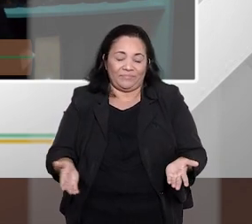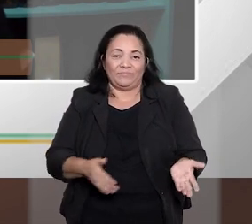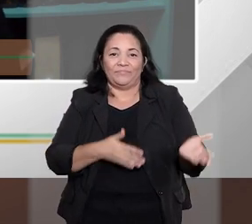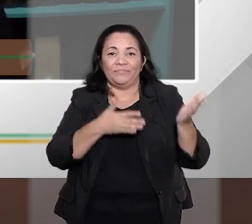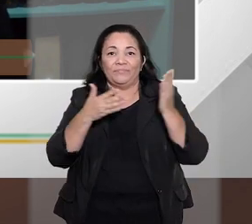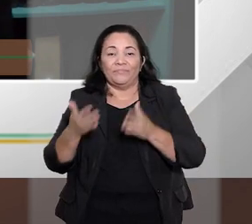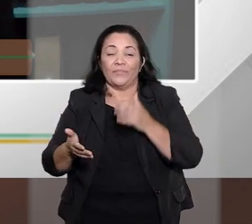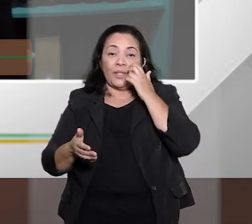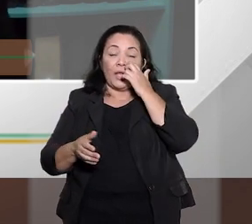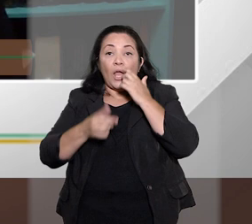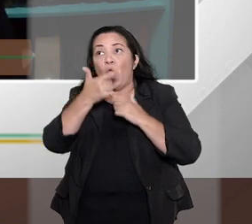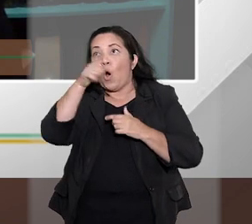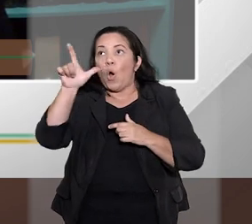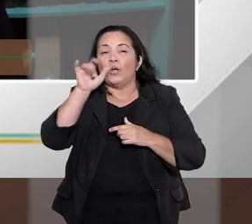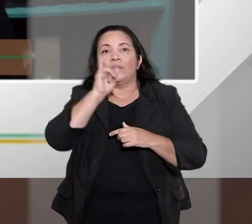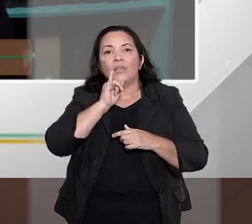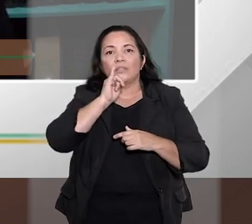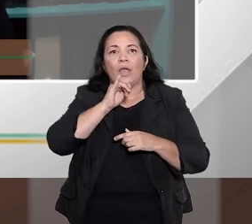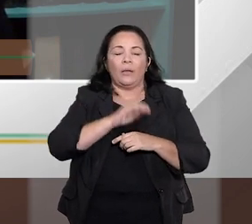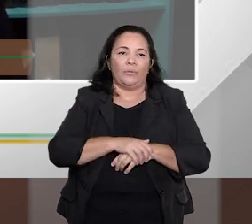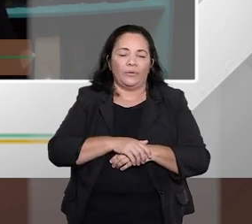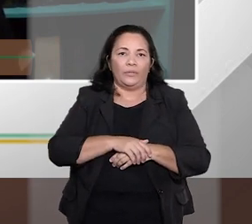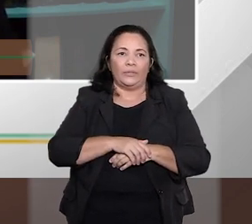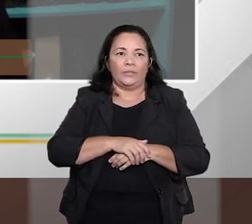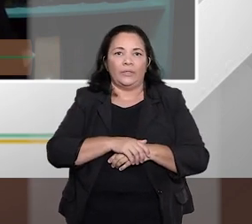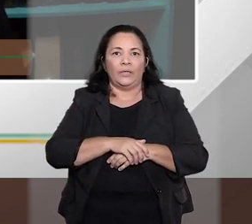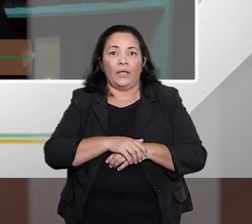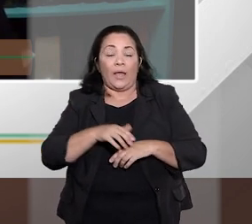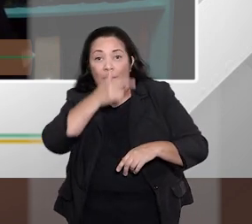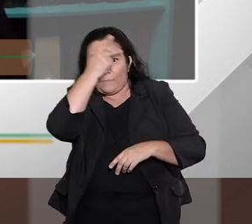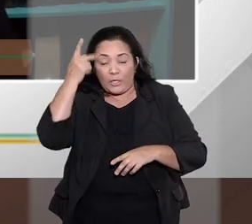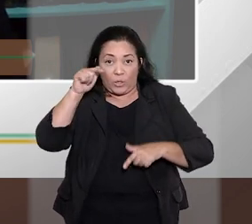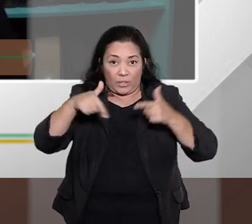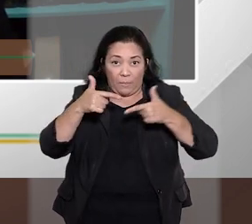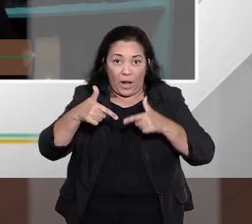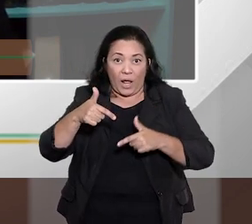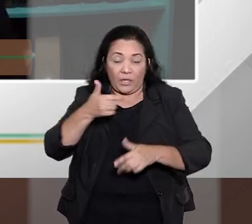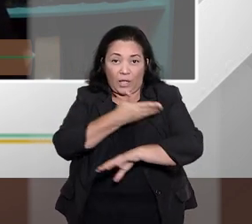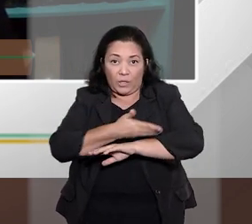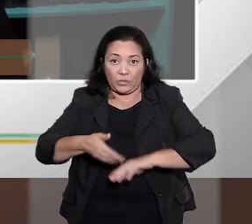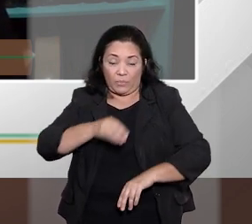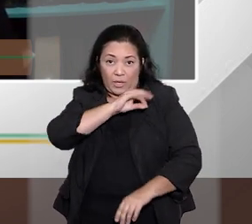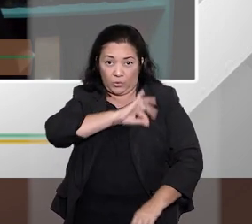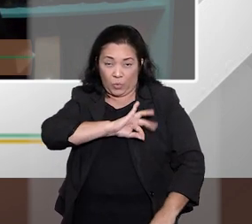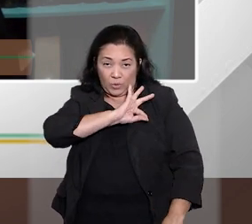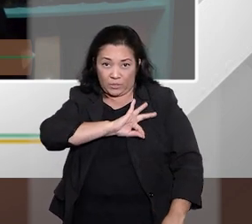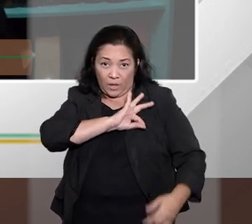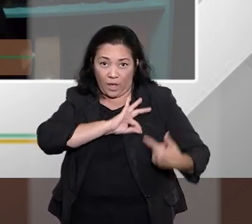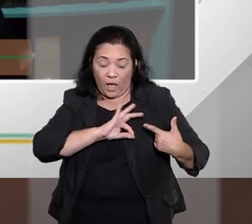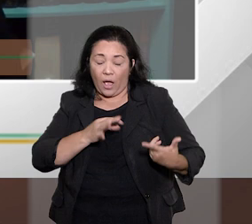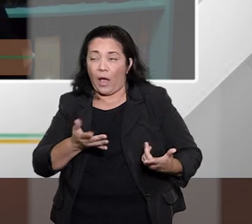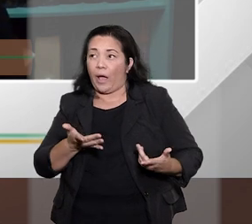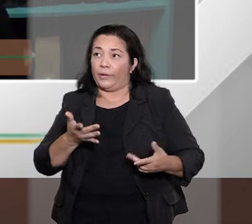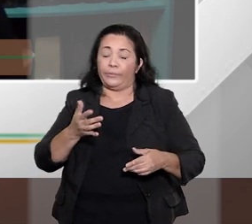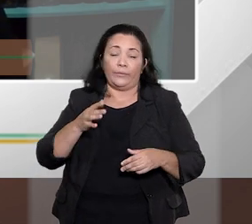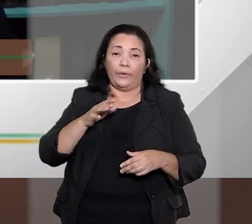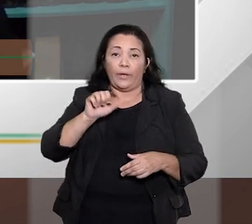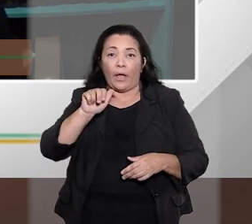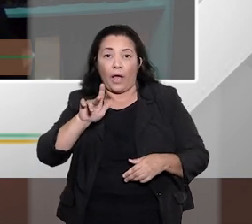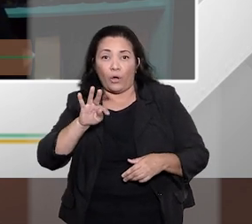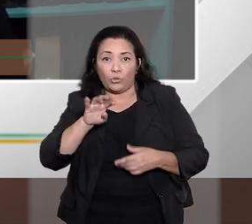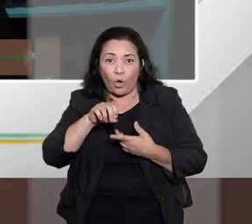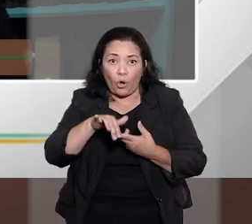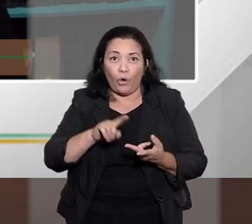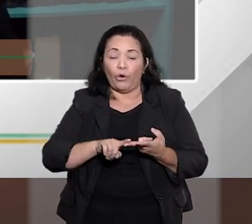que não seja um desemprego, uma queda abrupta do seu padrão. Então, por exemplo, um trabalhador informal, um micro